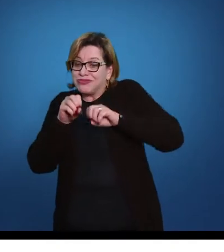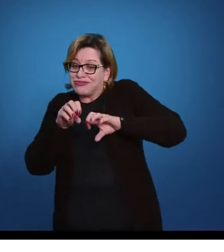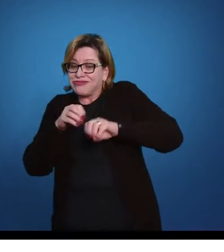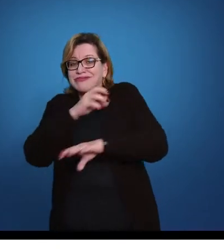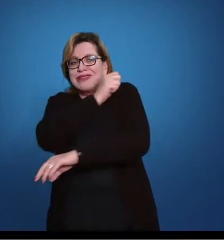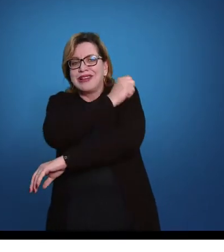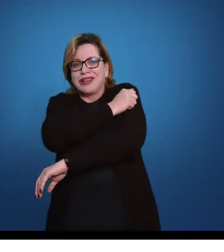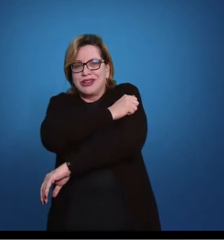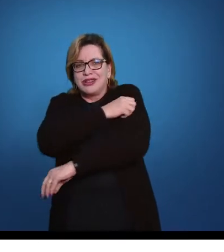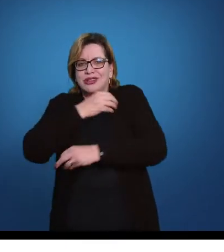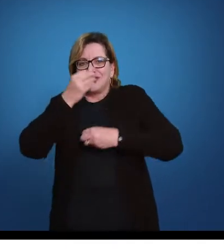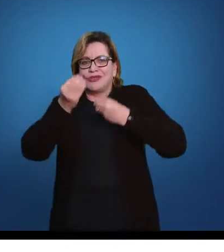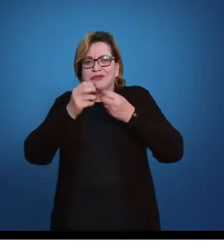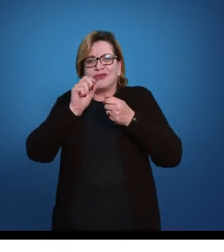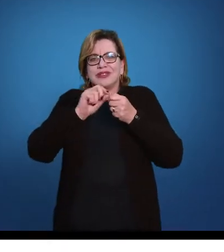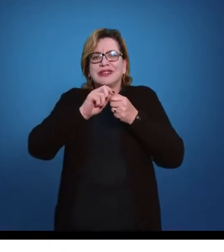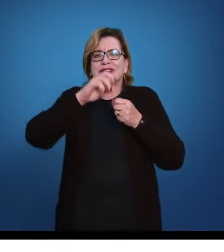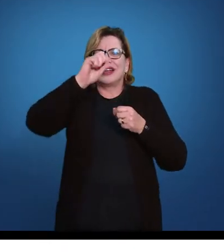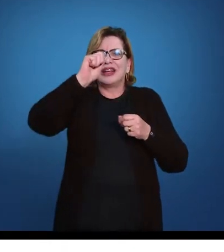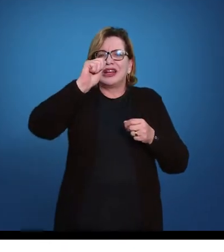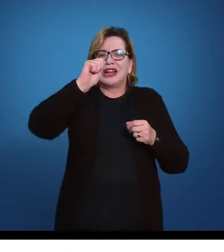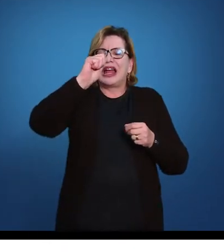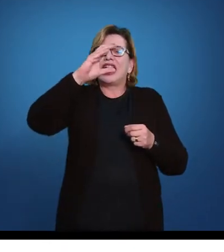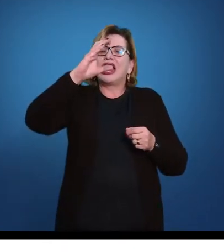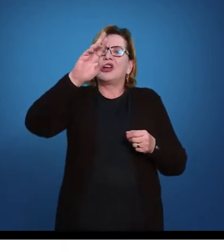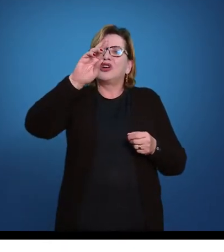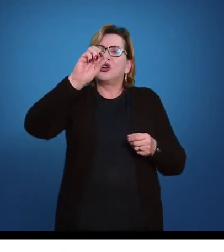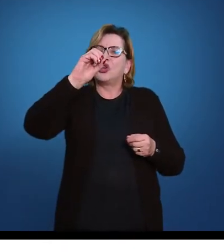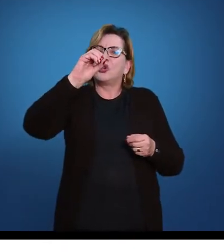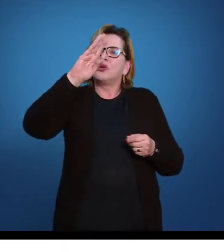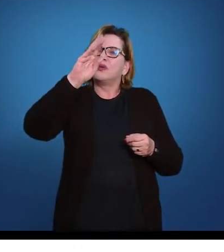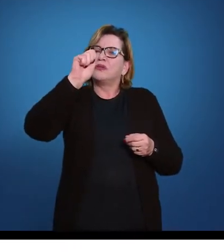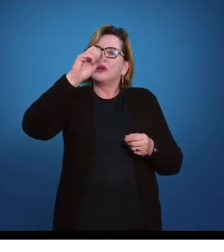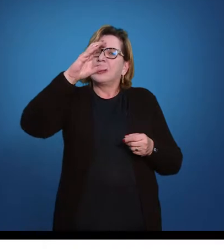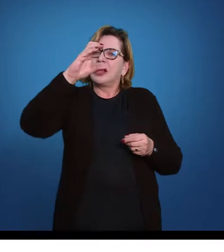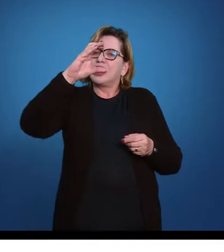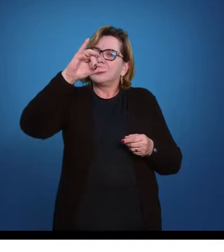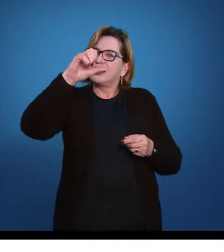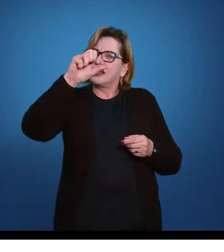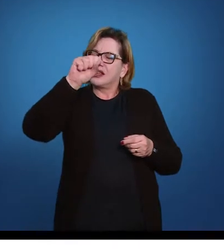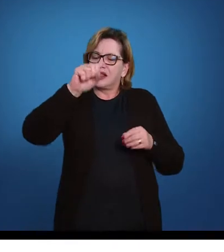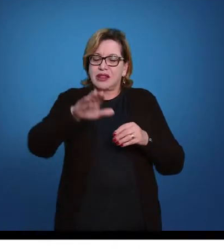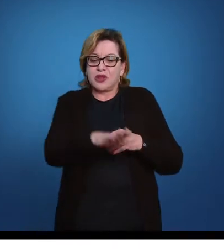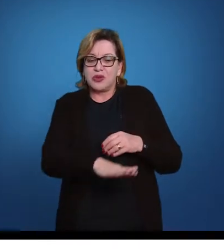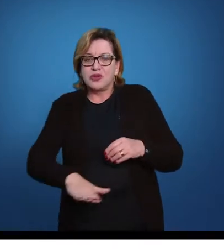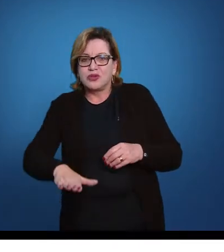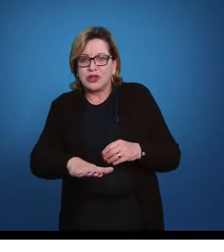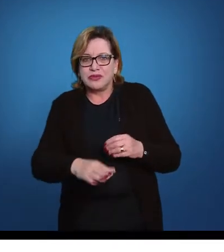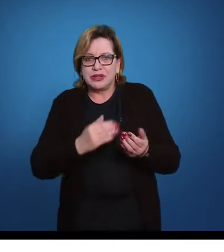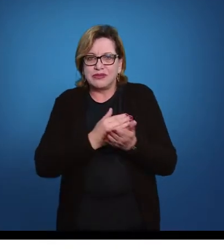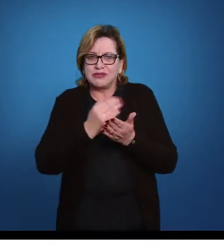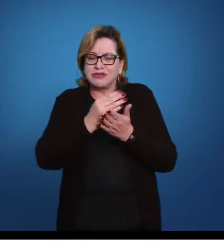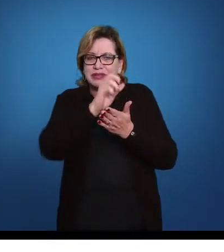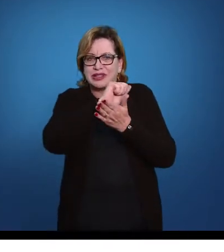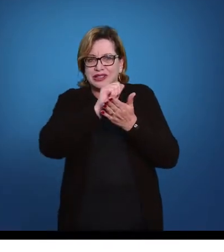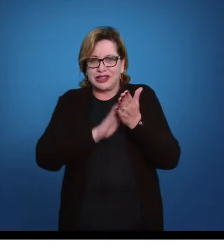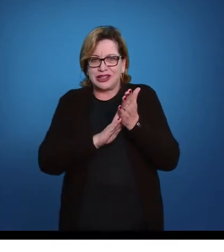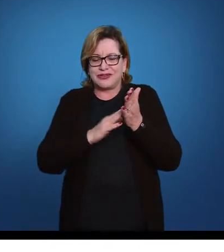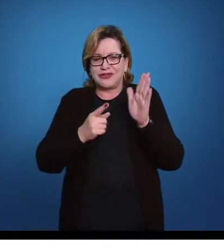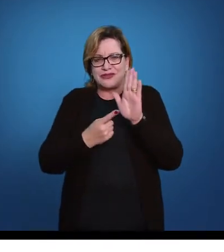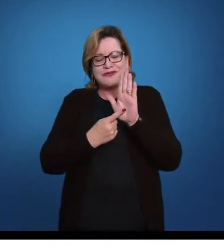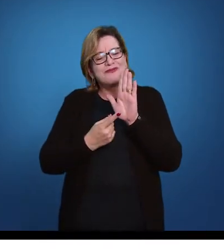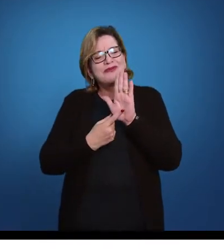como realizar algumas acrobacias de solo. Então, para começar as nossas atividades, nós vamos fazer alguns